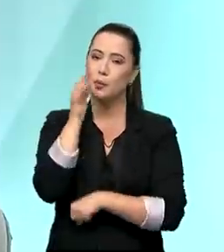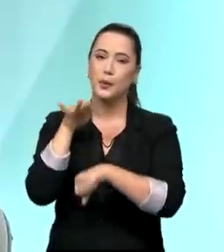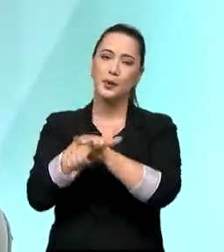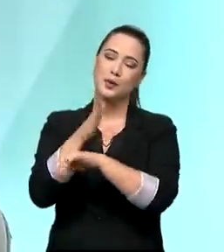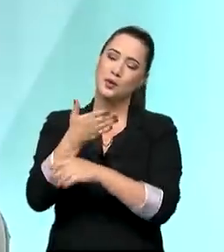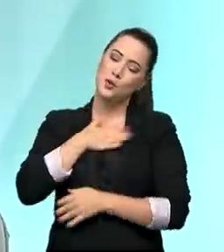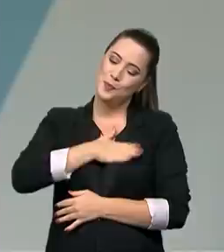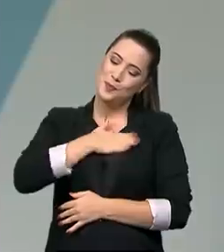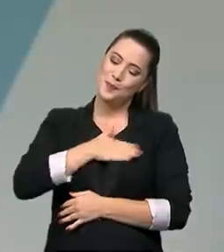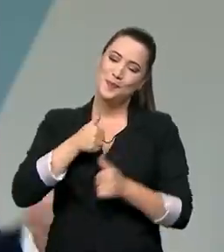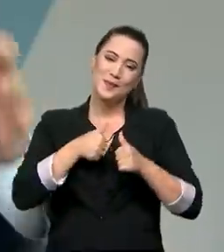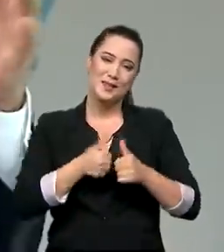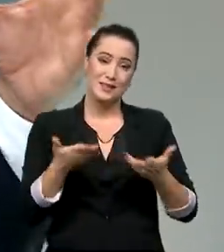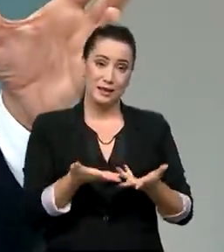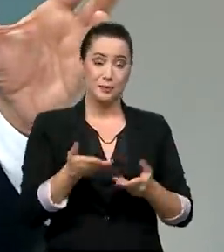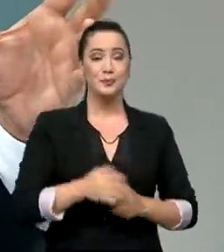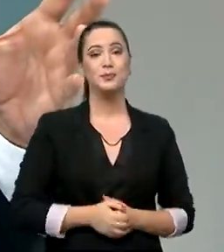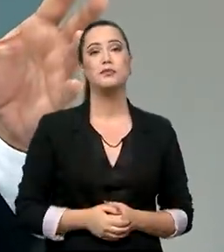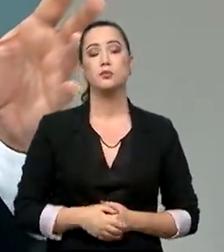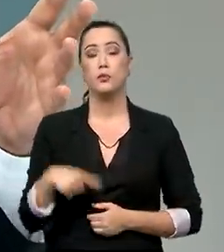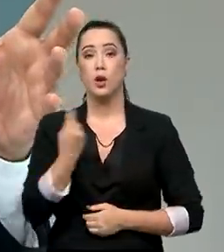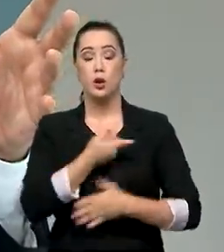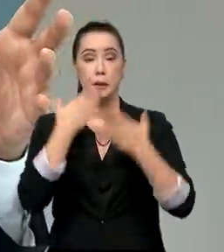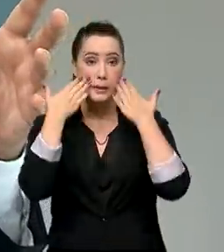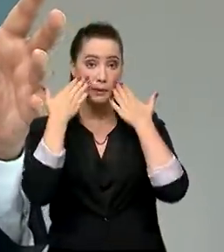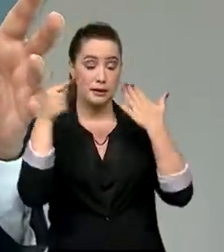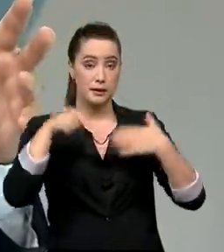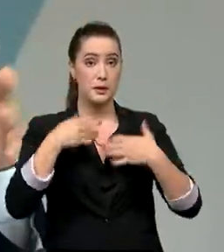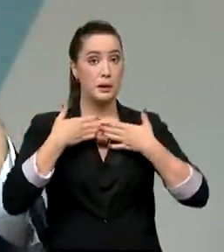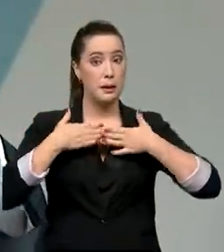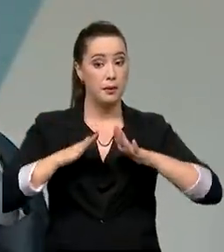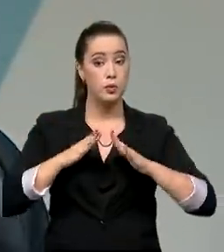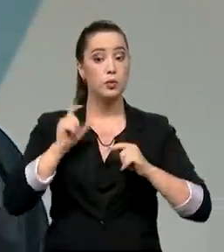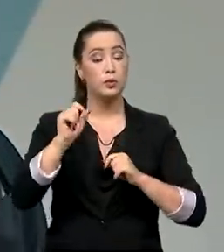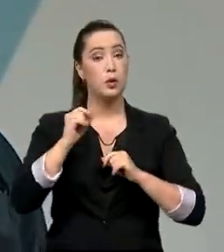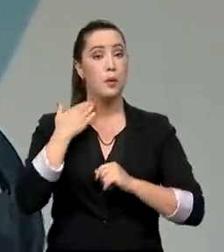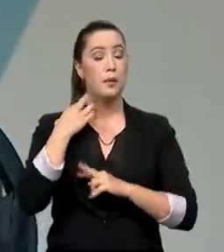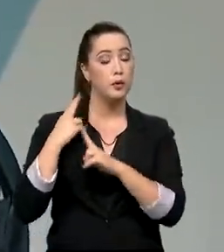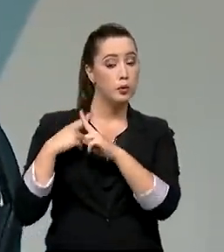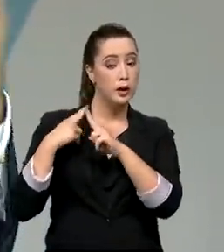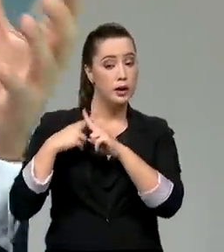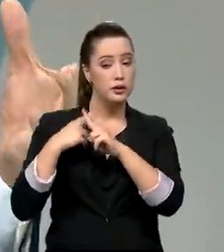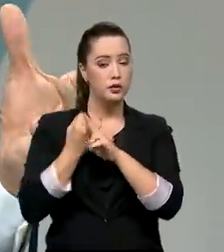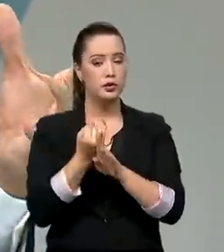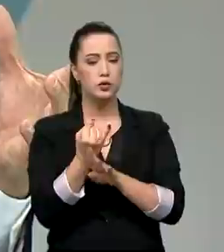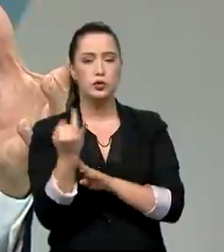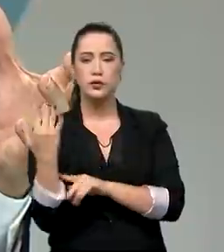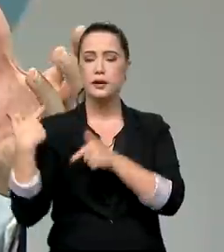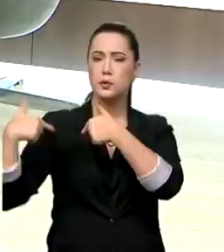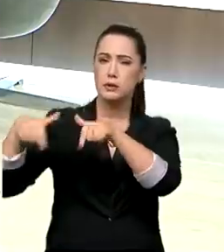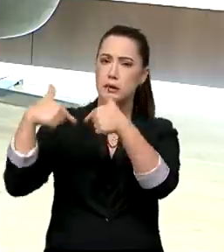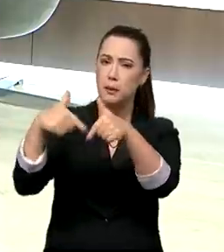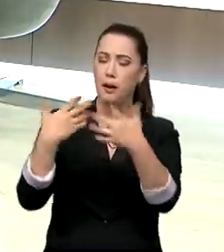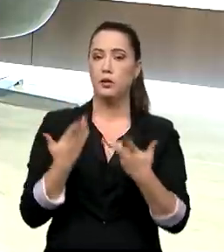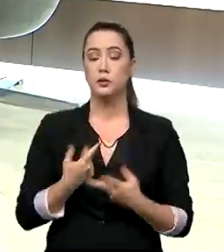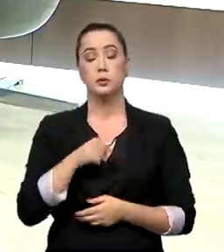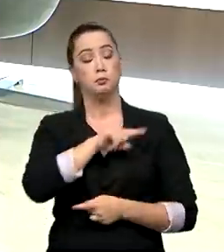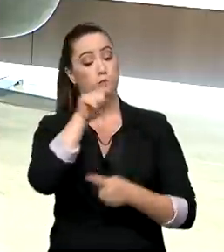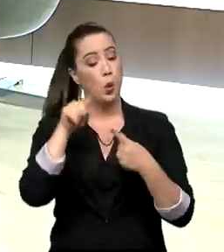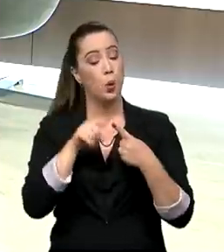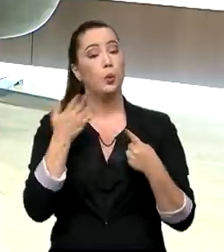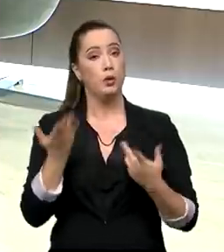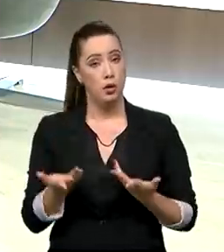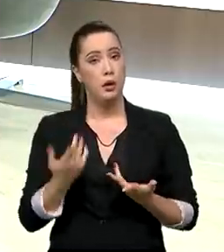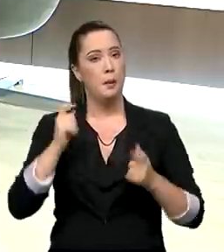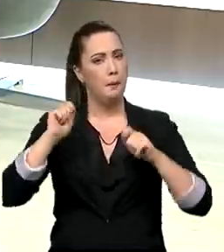com vocês aqui. Como nós apresentamos aqui na abertura do programa, a Caixa tem inúmeras funções e uma das